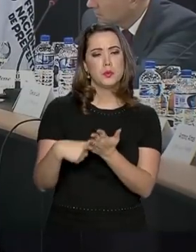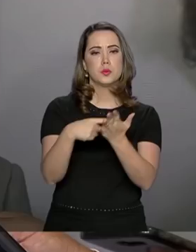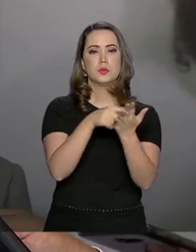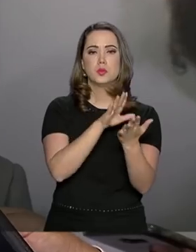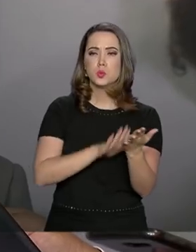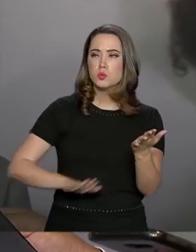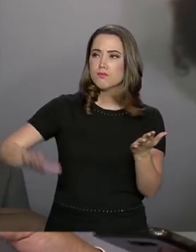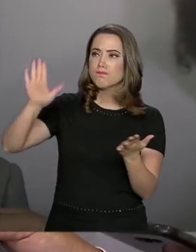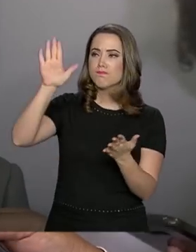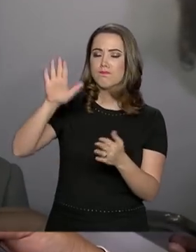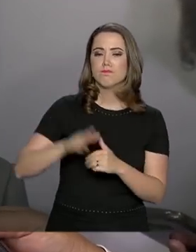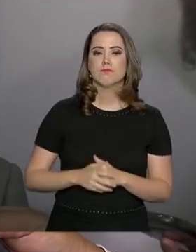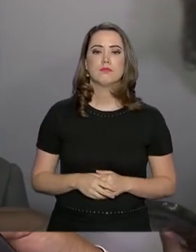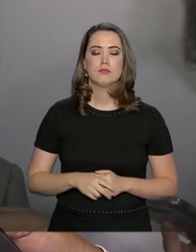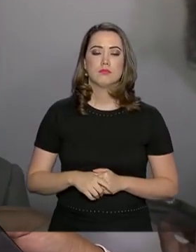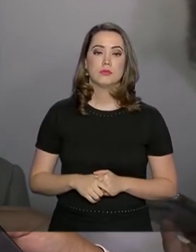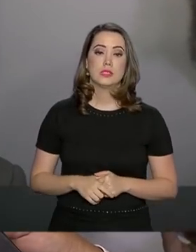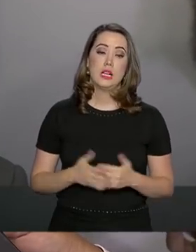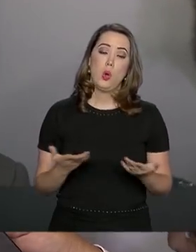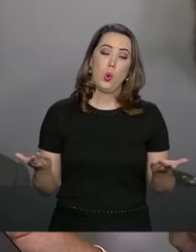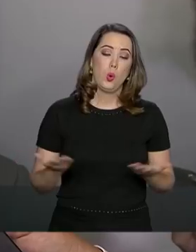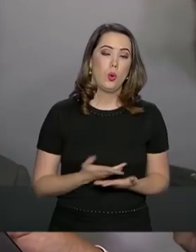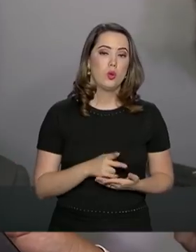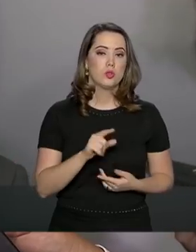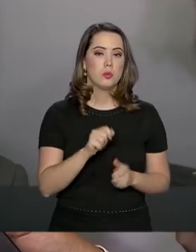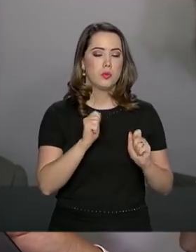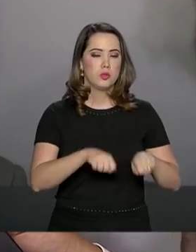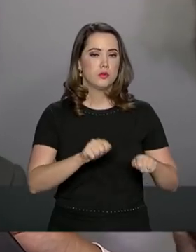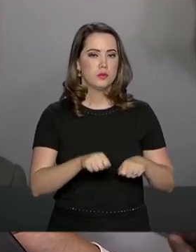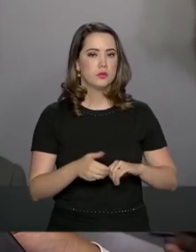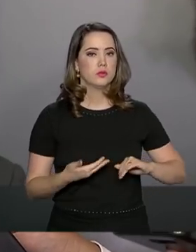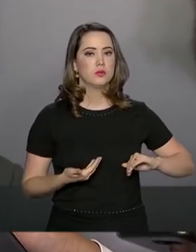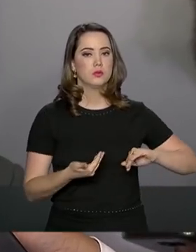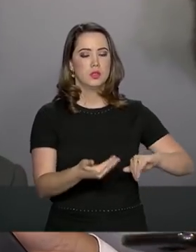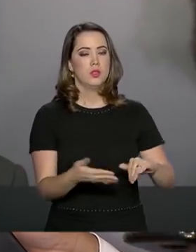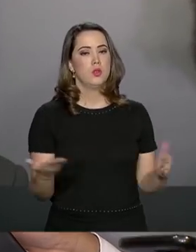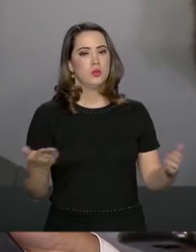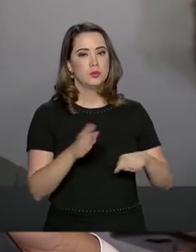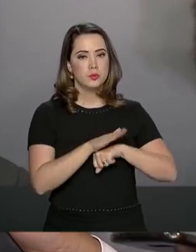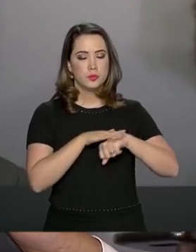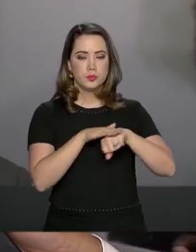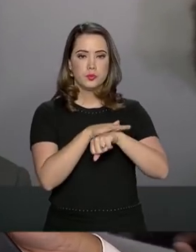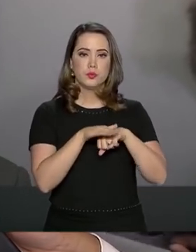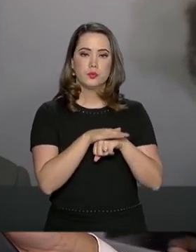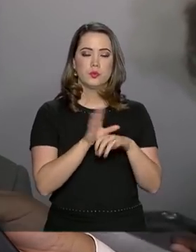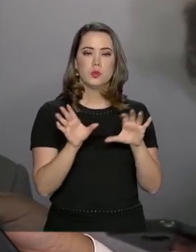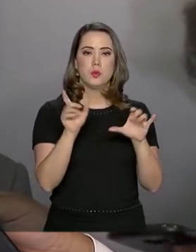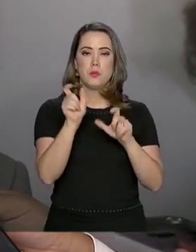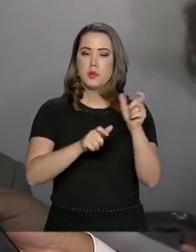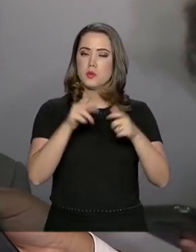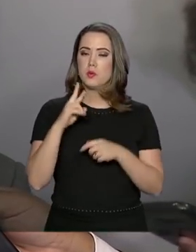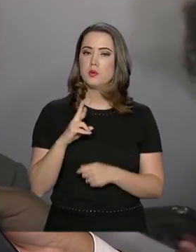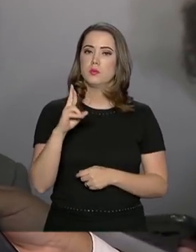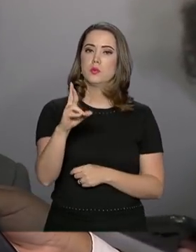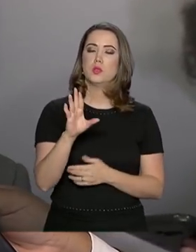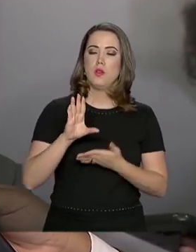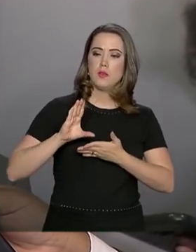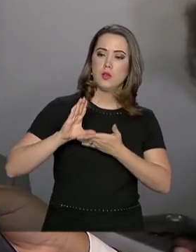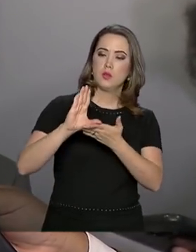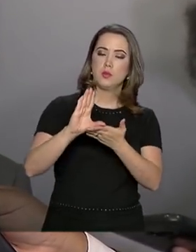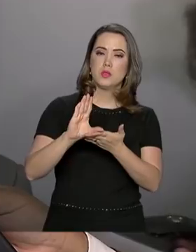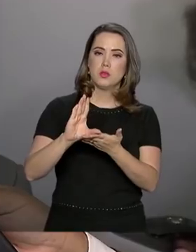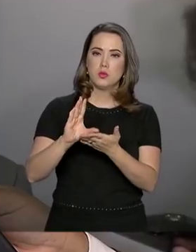nacional. Quem dará o ritmo é o parlamento. Hoje eu tive a oportunidade de conversar com o presidente da Comissão de Constituição e Justiça e ele